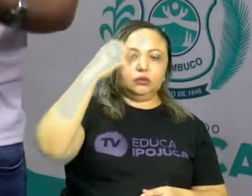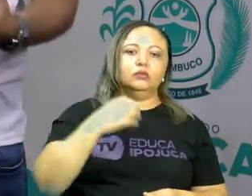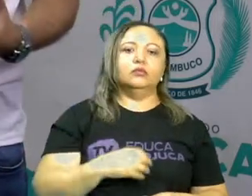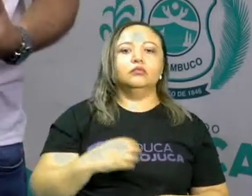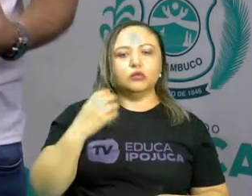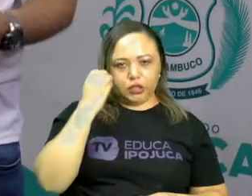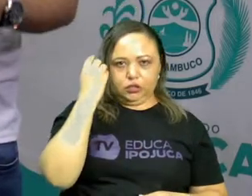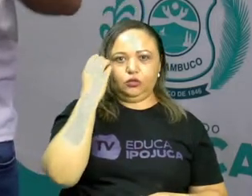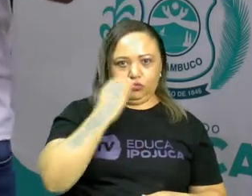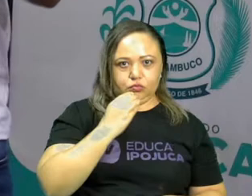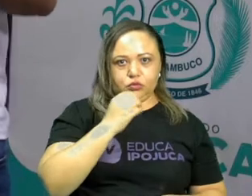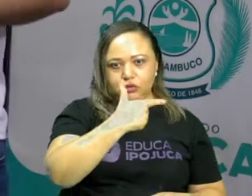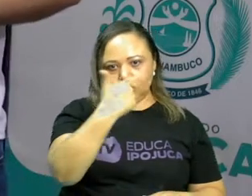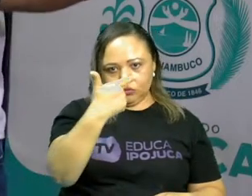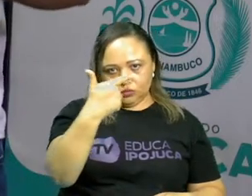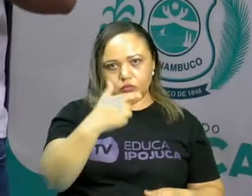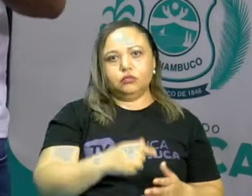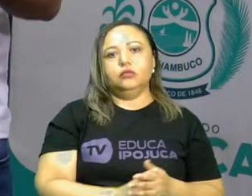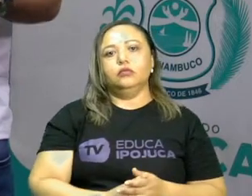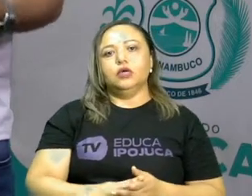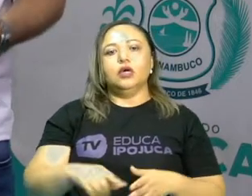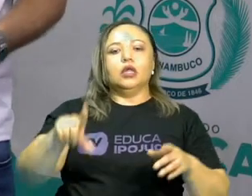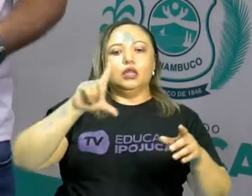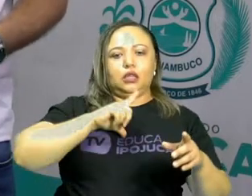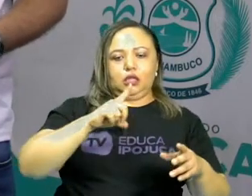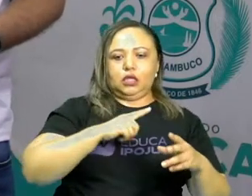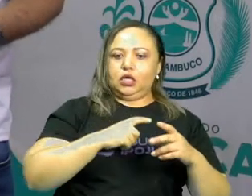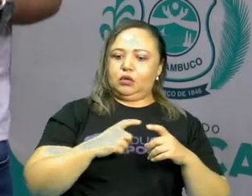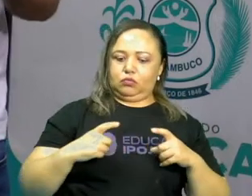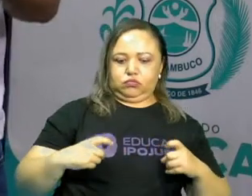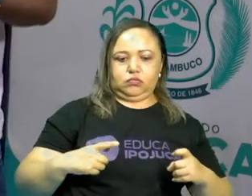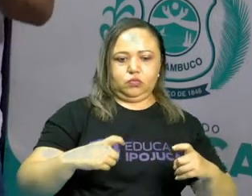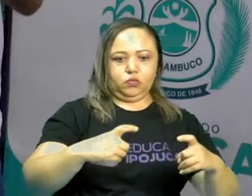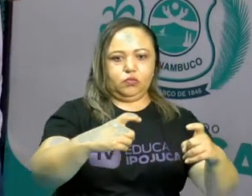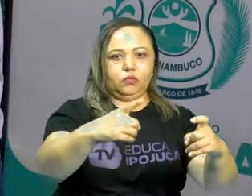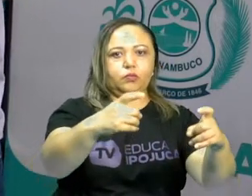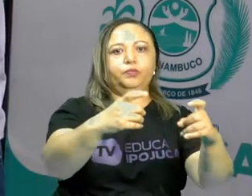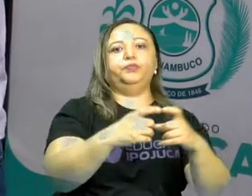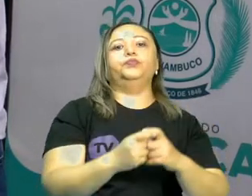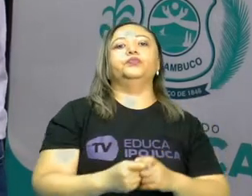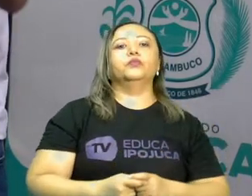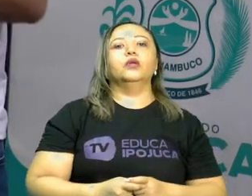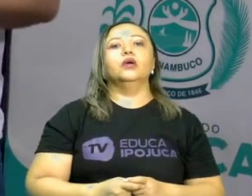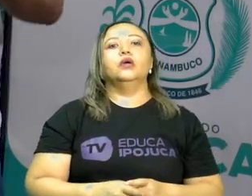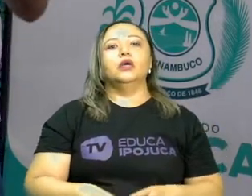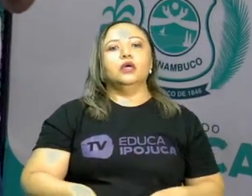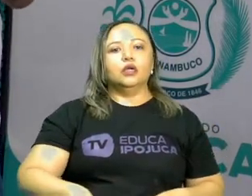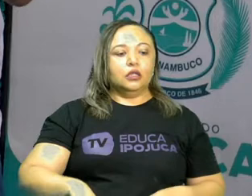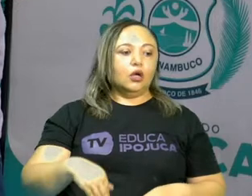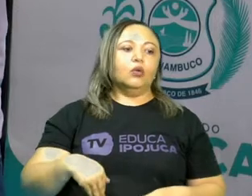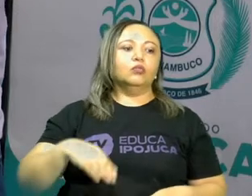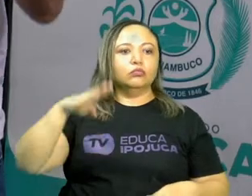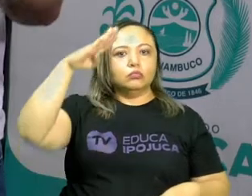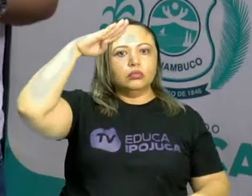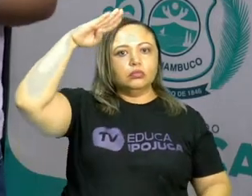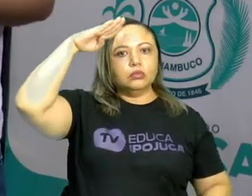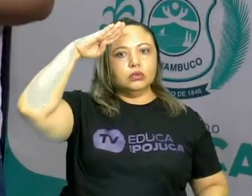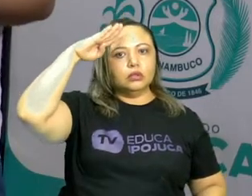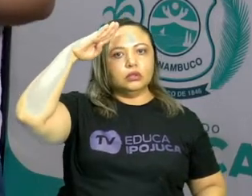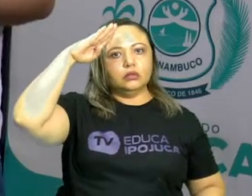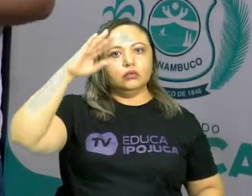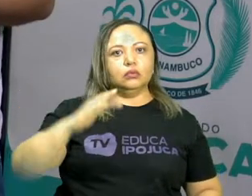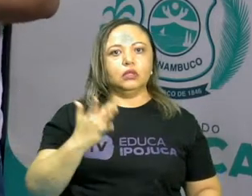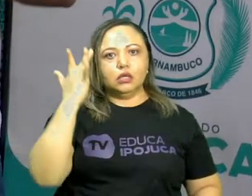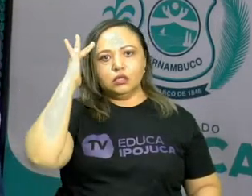fortalecido. E o exército brasileiro acreditava que deveria receber um soldo maior. O soldo era o dinheiro que